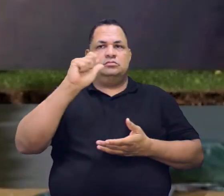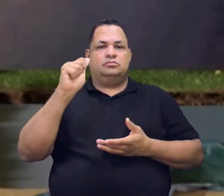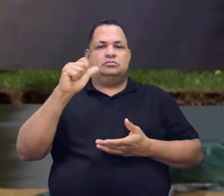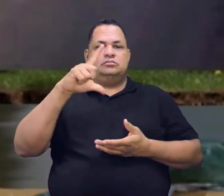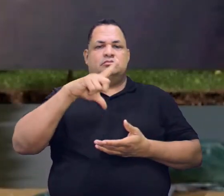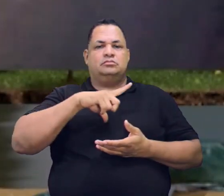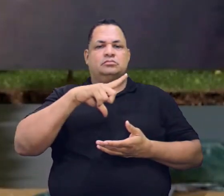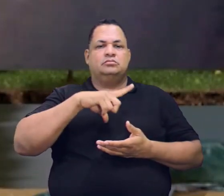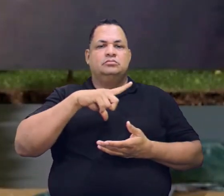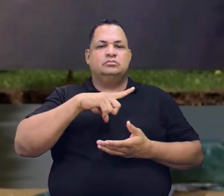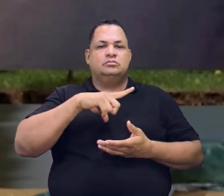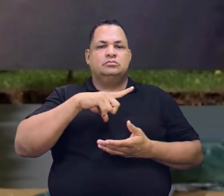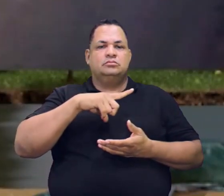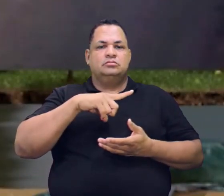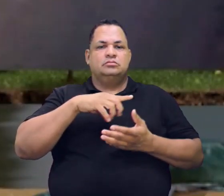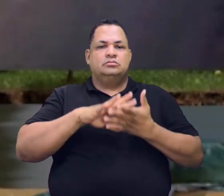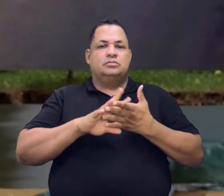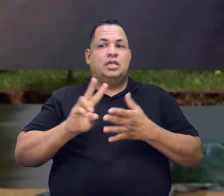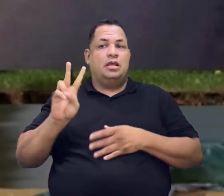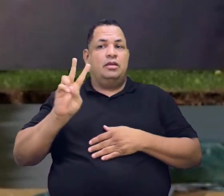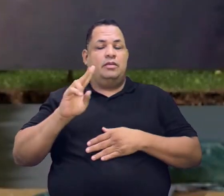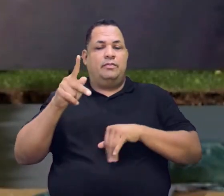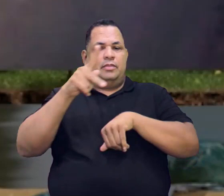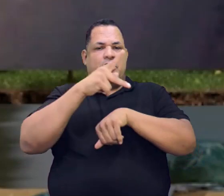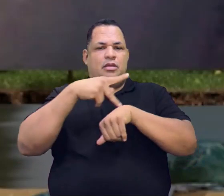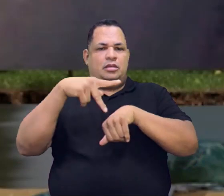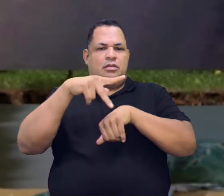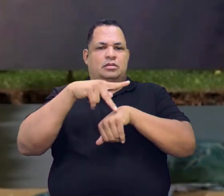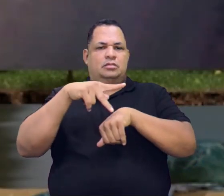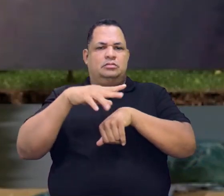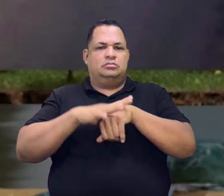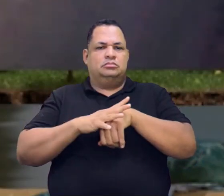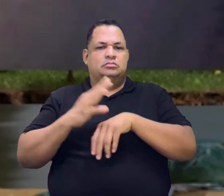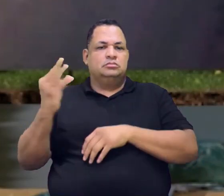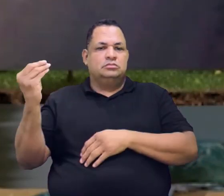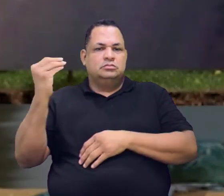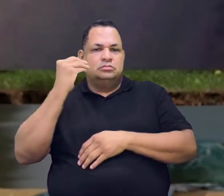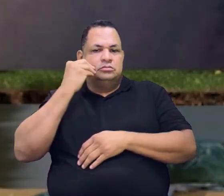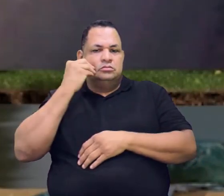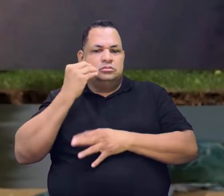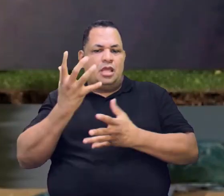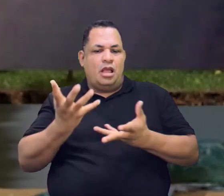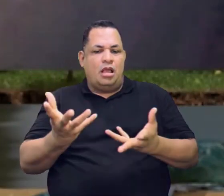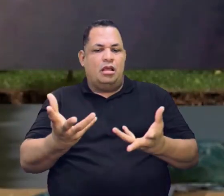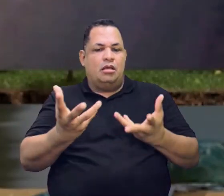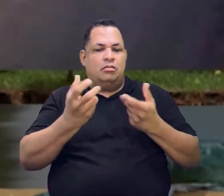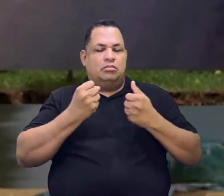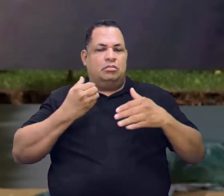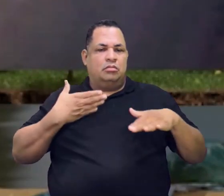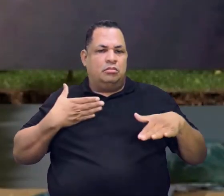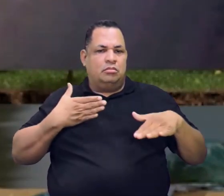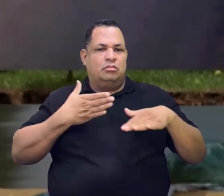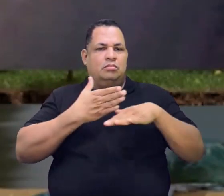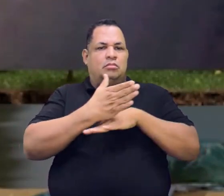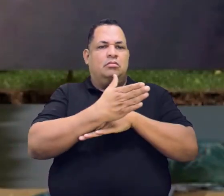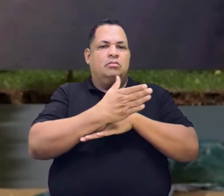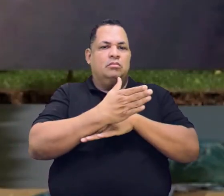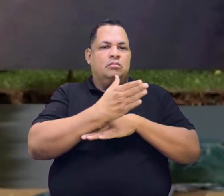a Venezuela tentando tomar posse, invadir